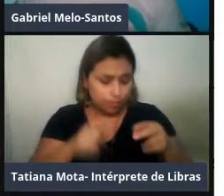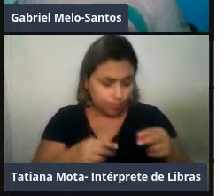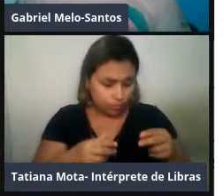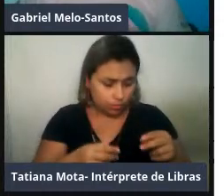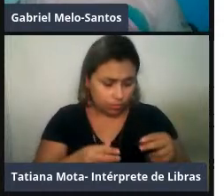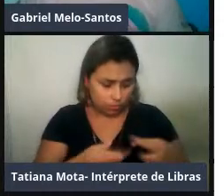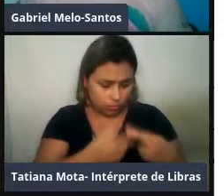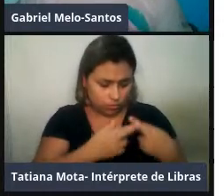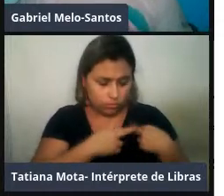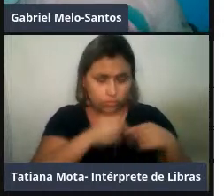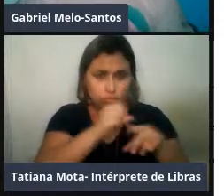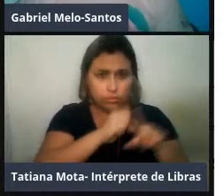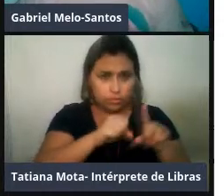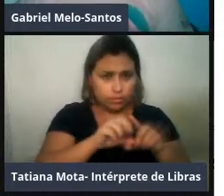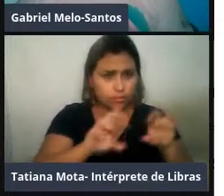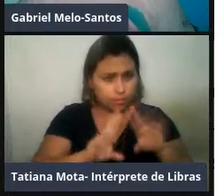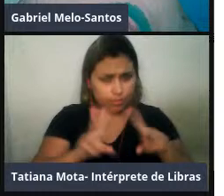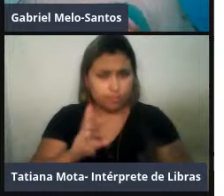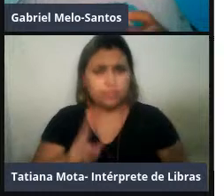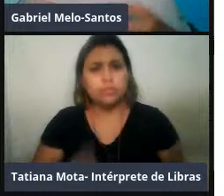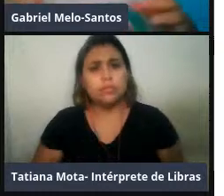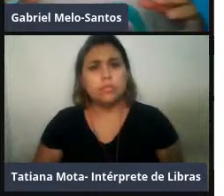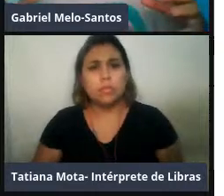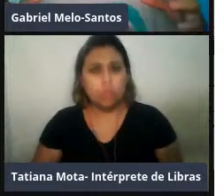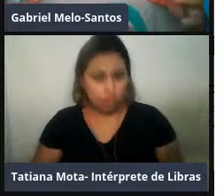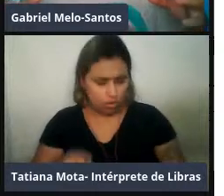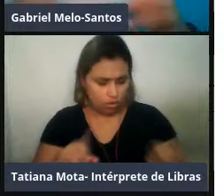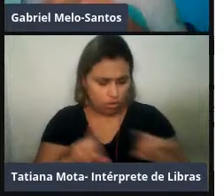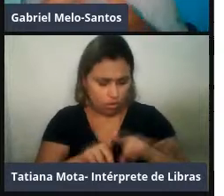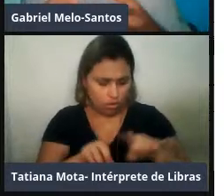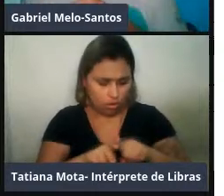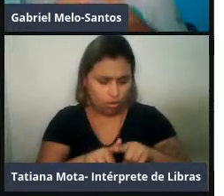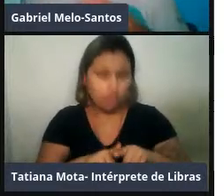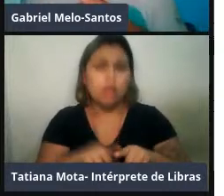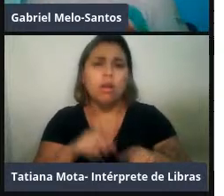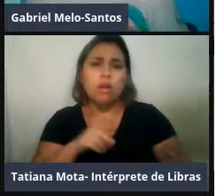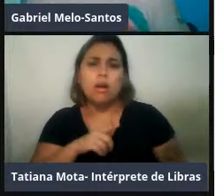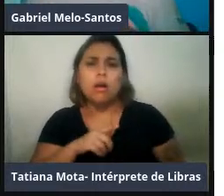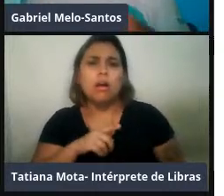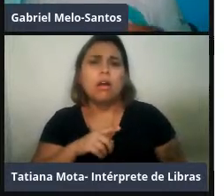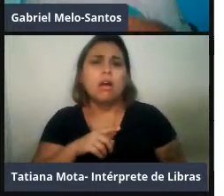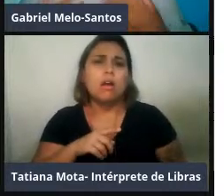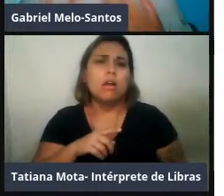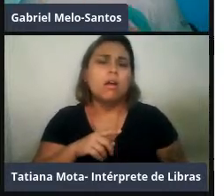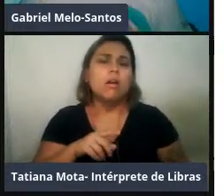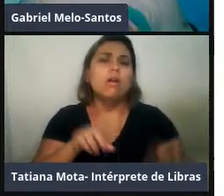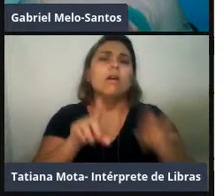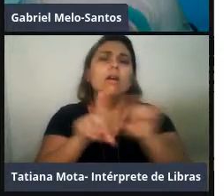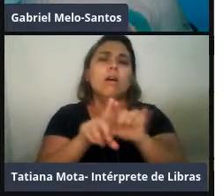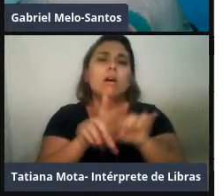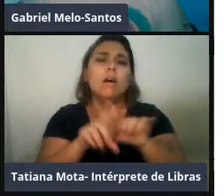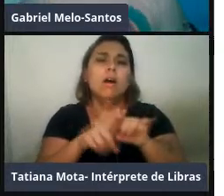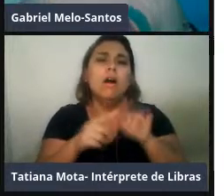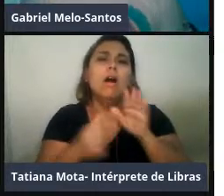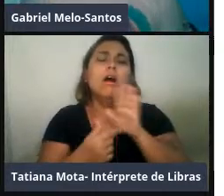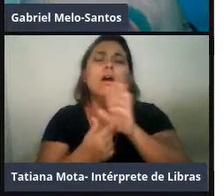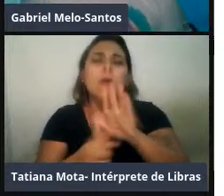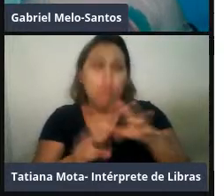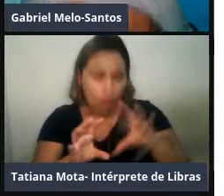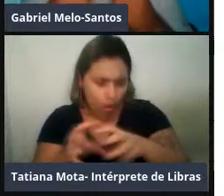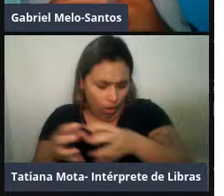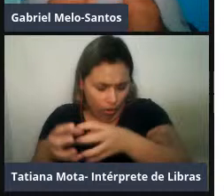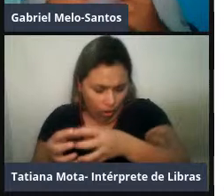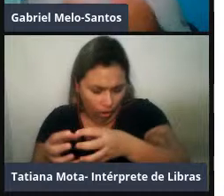eles têm nos dofinites, que é mais a manutenção da coesão do grupo, ou a emissão da identidade,